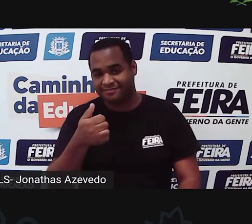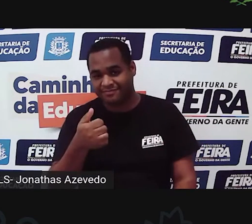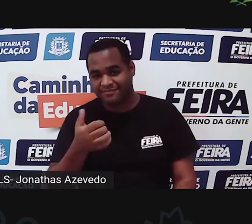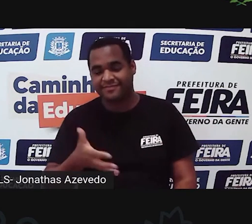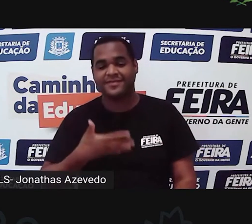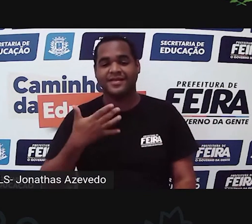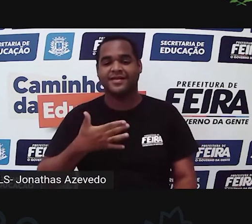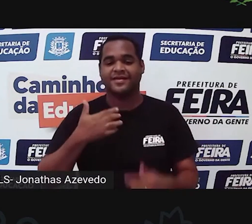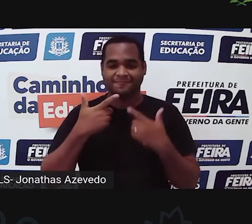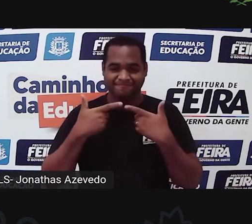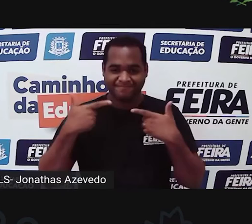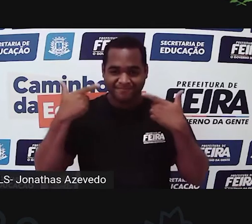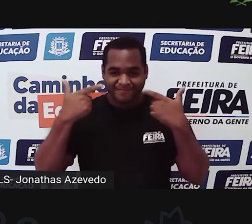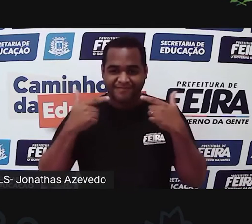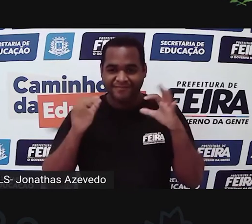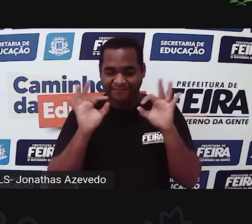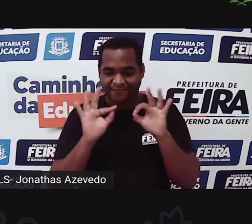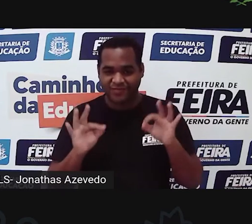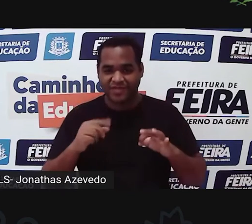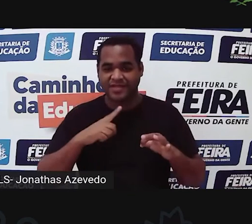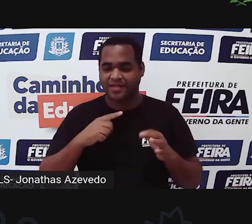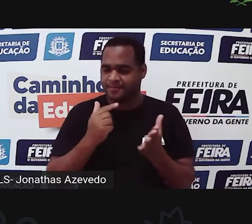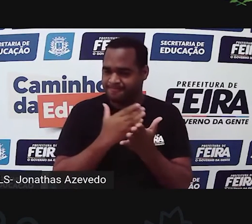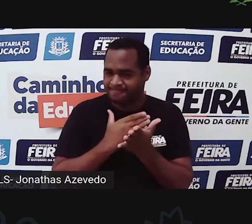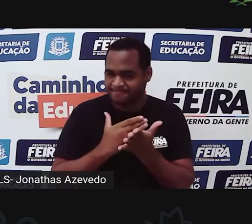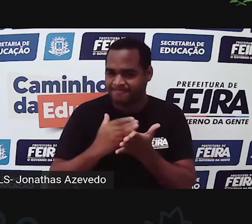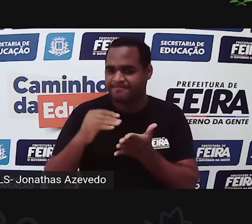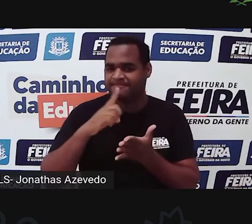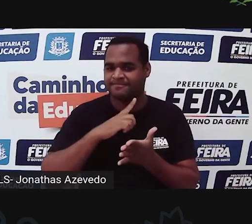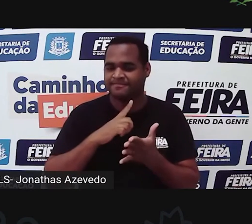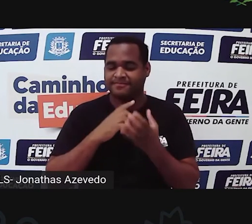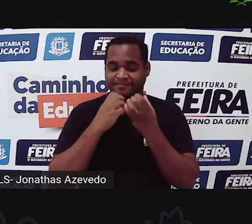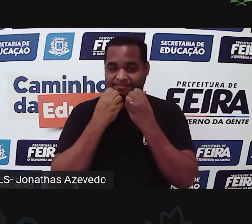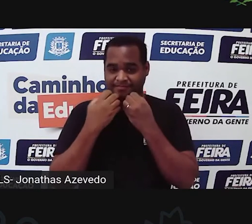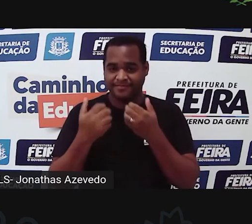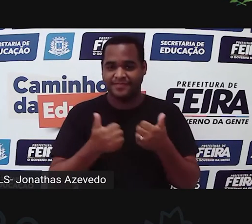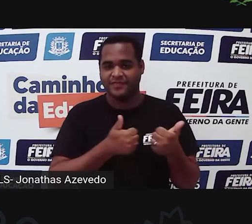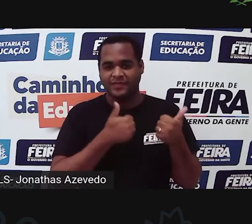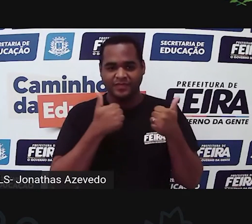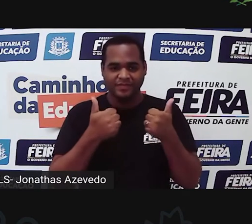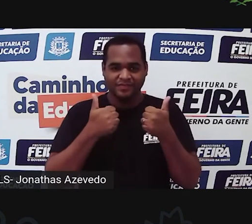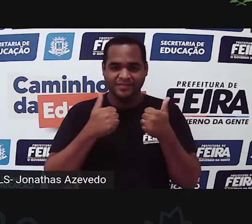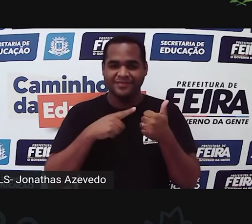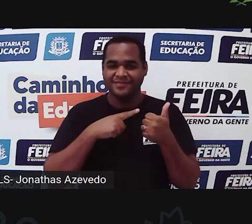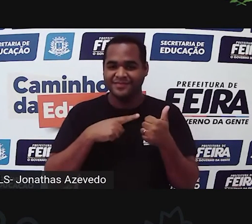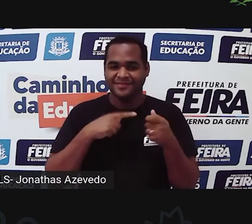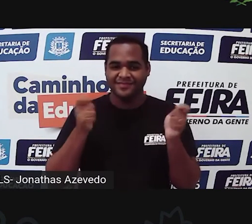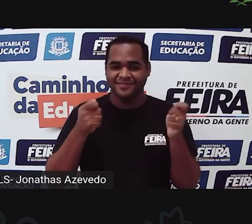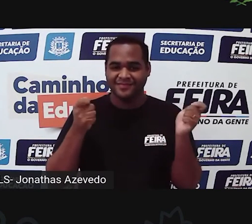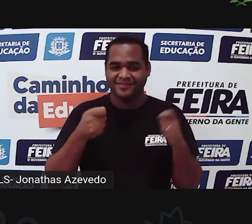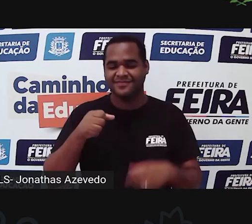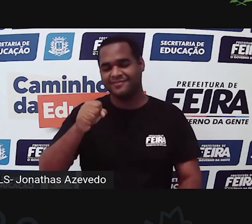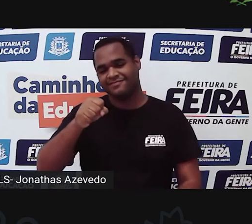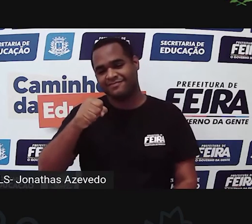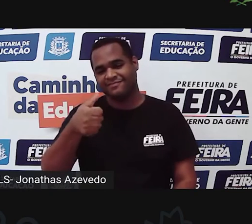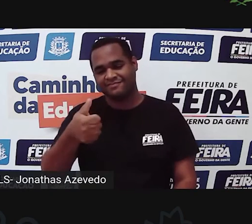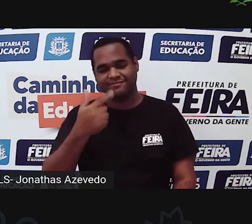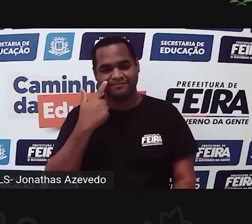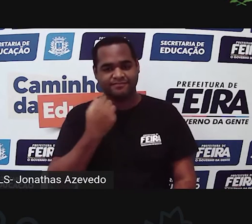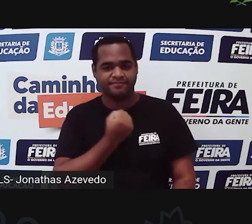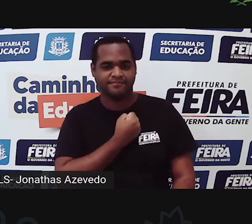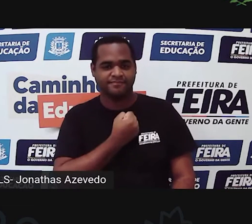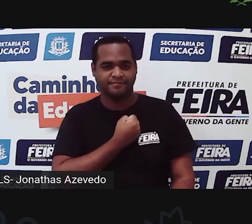entusiasmado, entusiasmada para essa aula que vai ser muito bacana? É isso aí, pois é, né? Aula